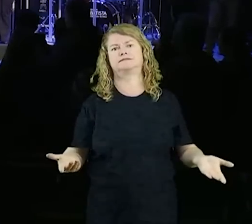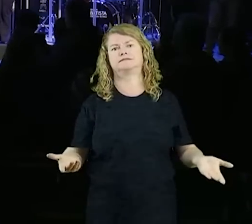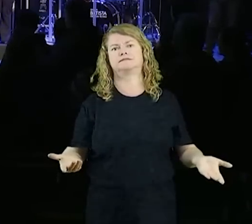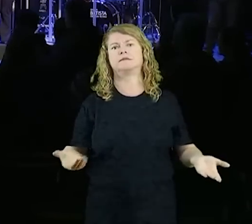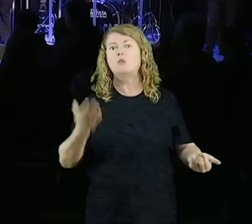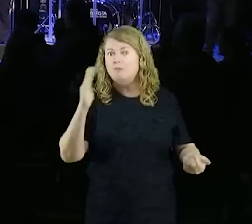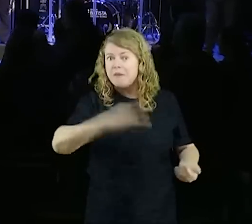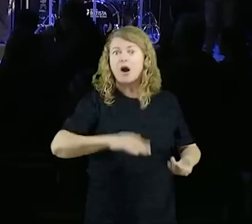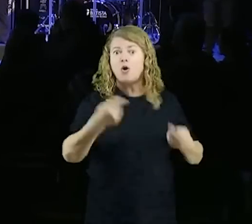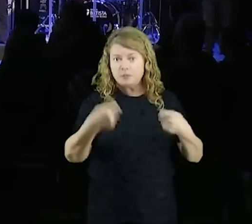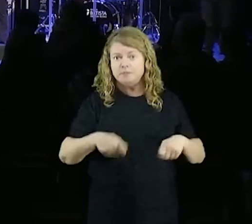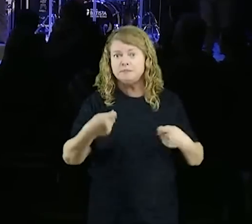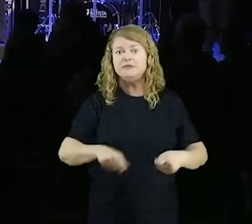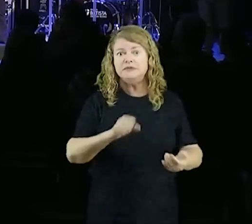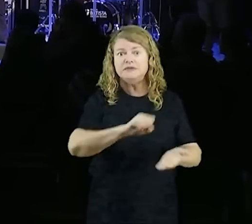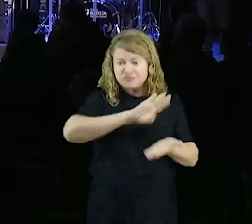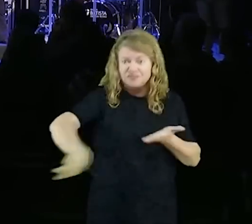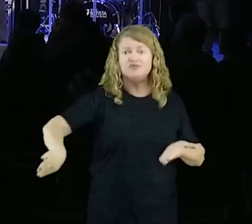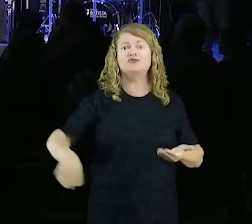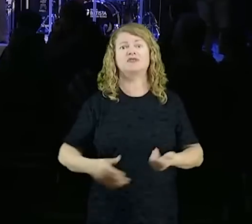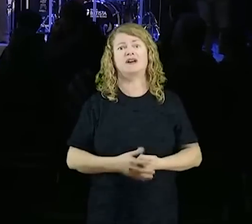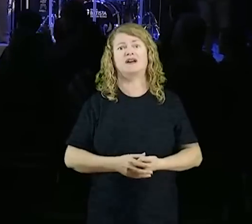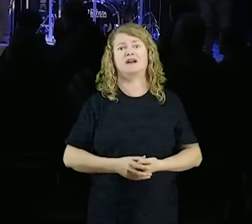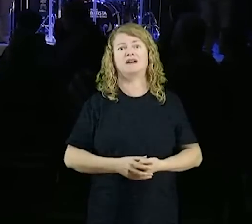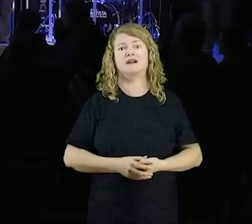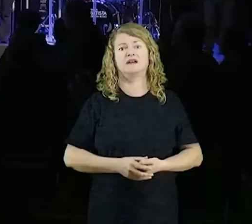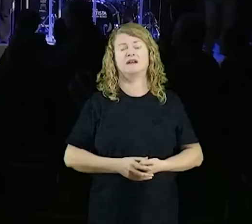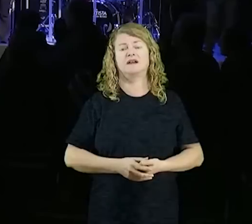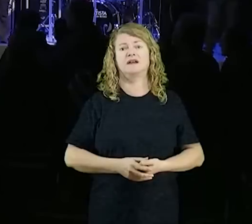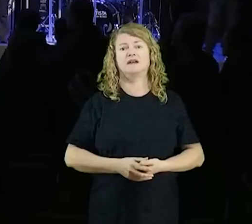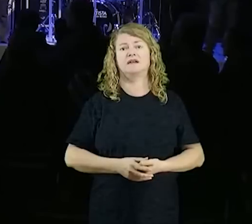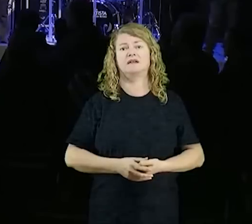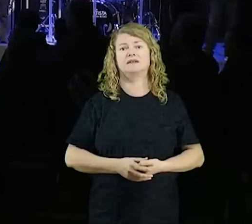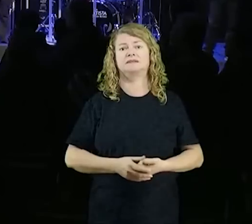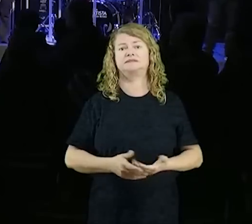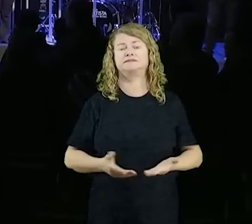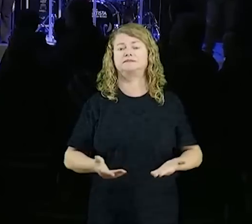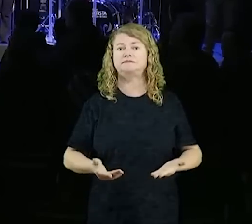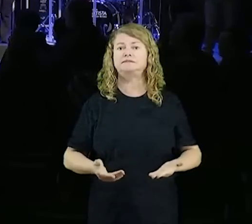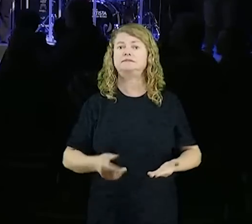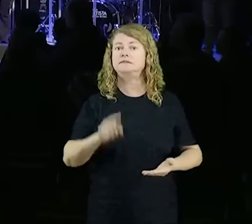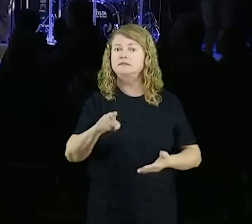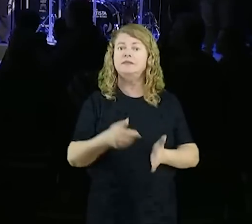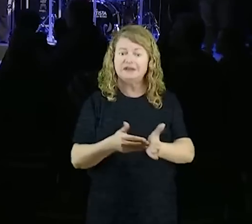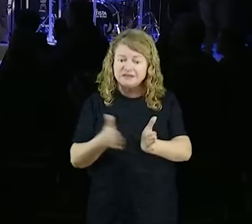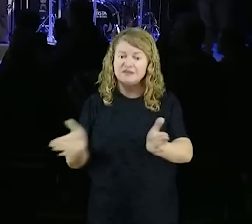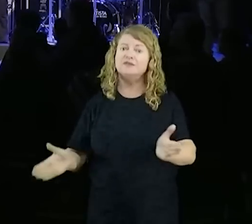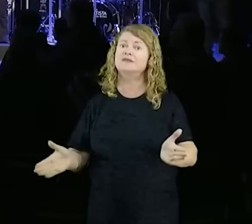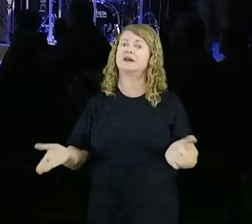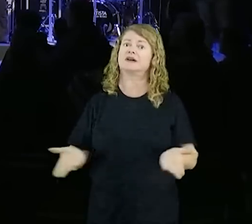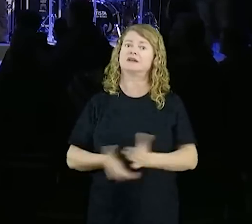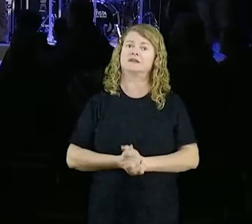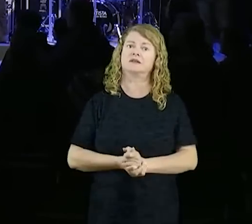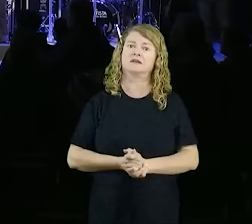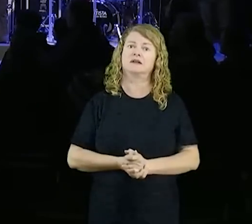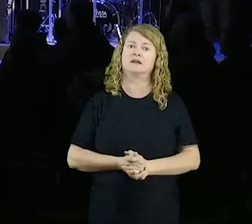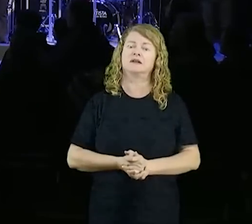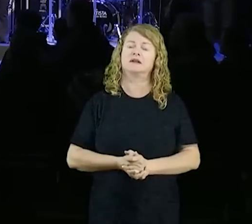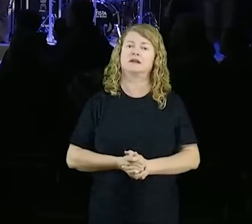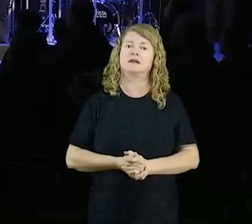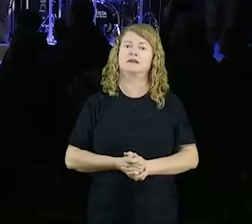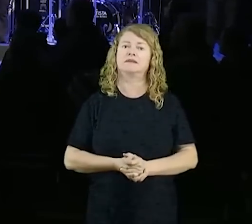rompido, o ocultismo, tem que ser rompido da sua vida, você está desviado, não tem esse papo não, não,